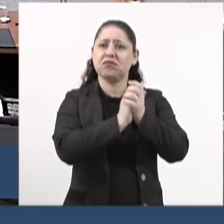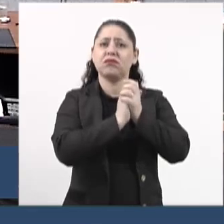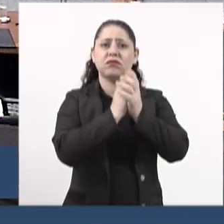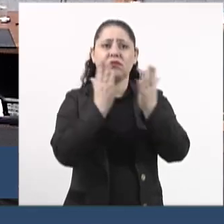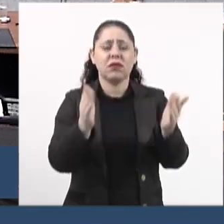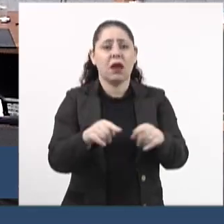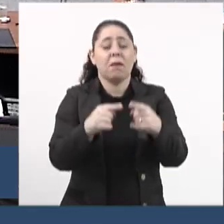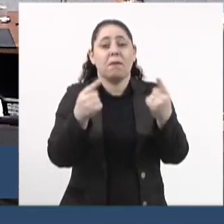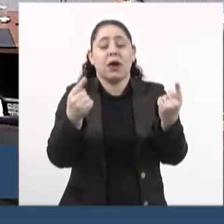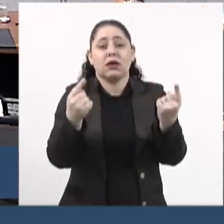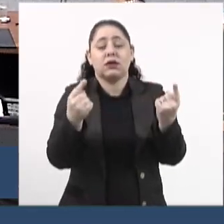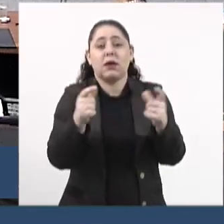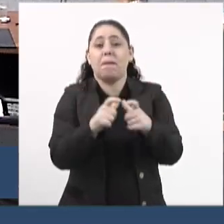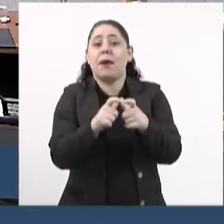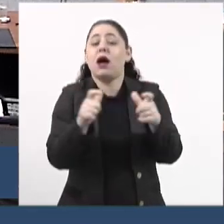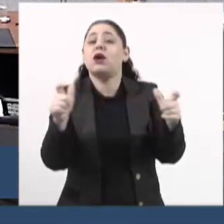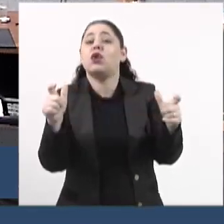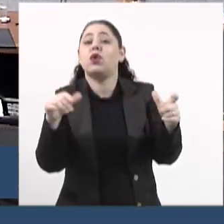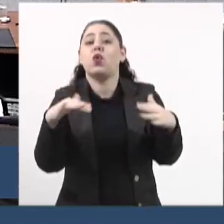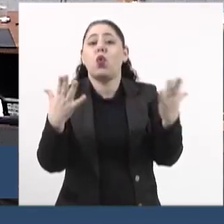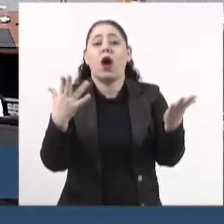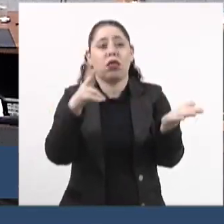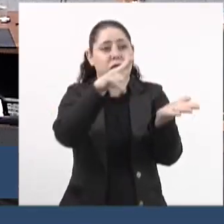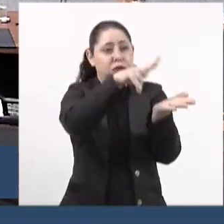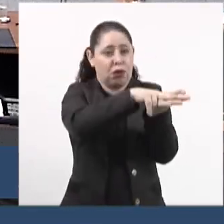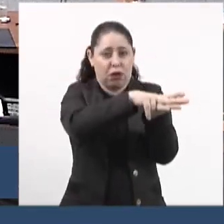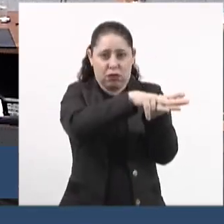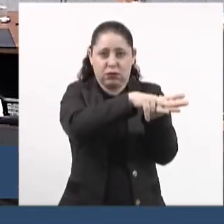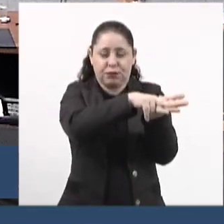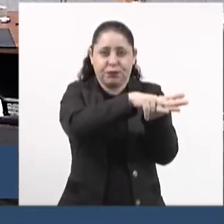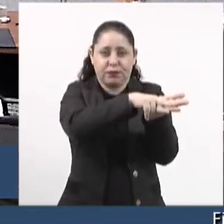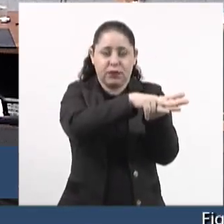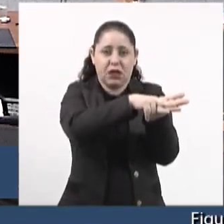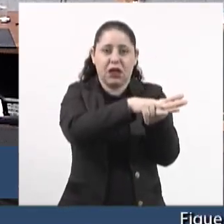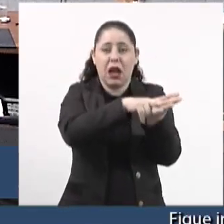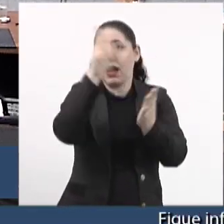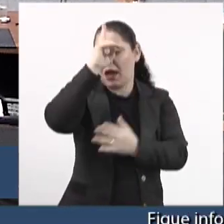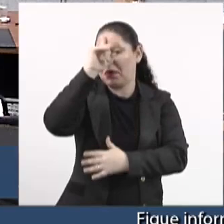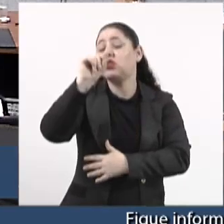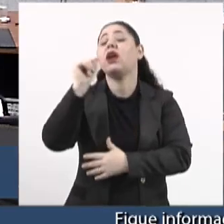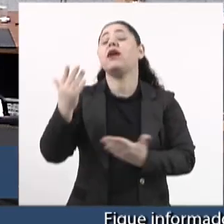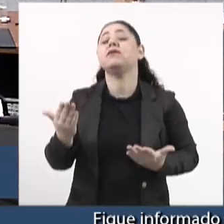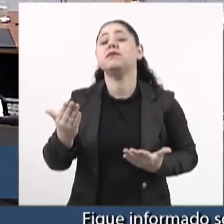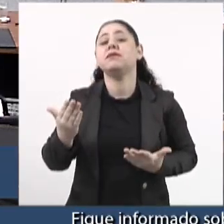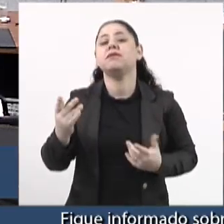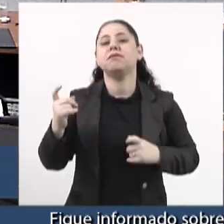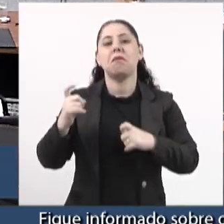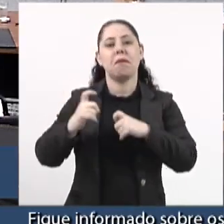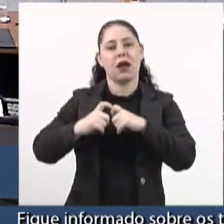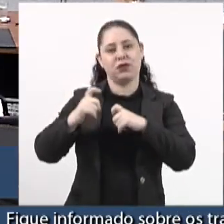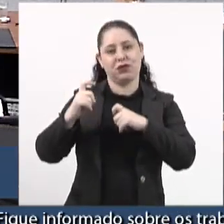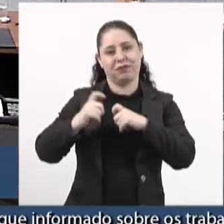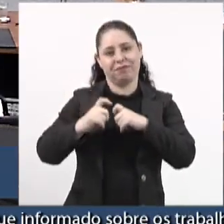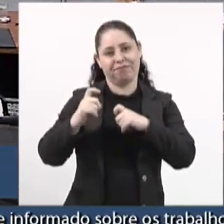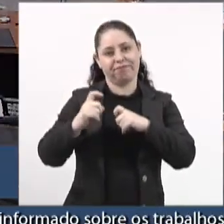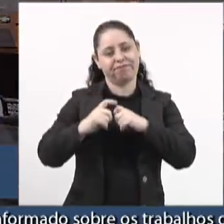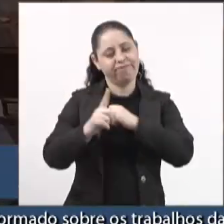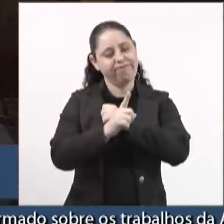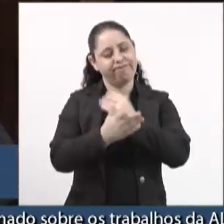Mas a maioria, quando fica internado, de quem que ele lembra? Do médico.